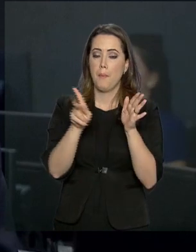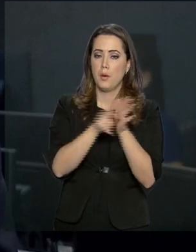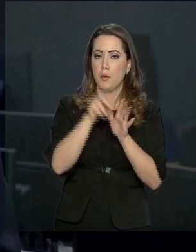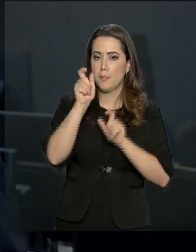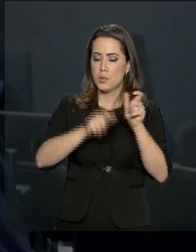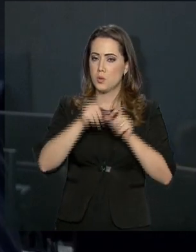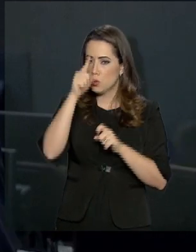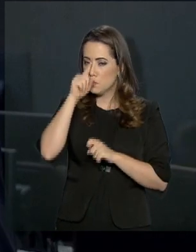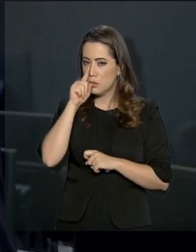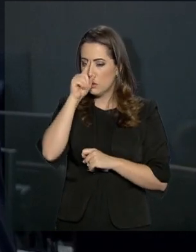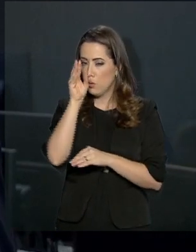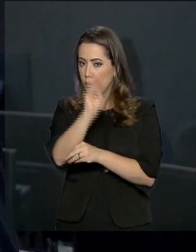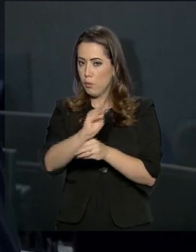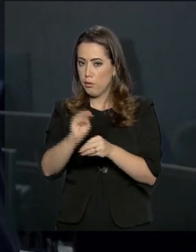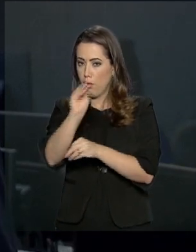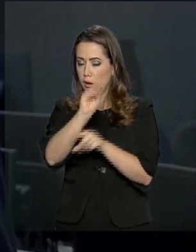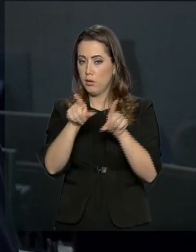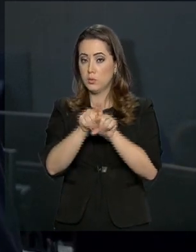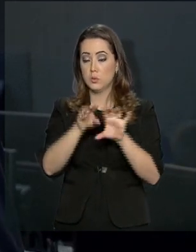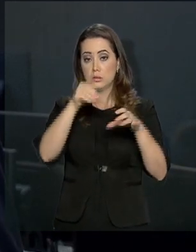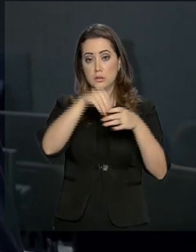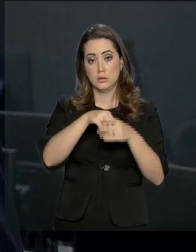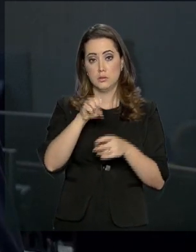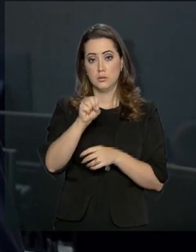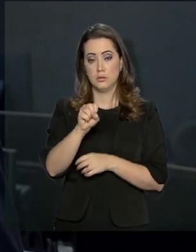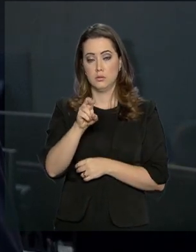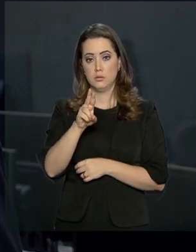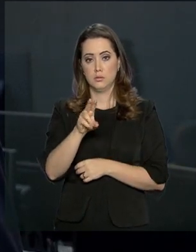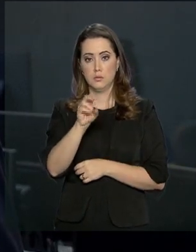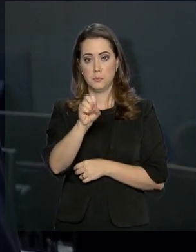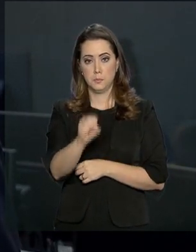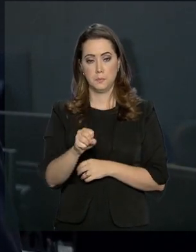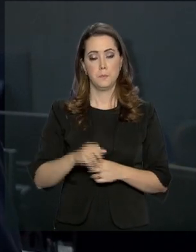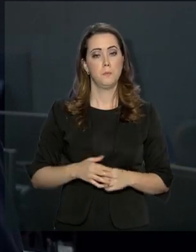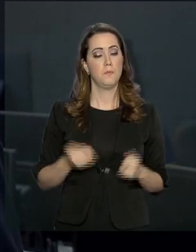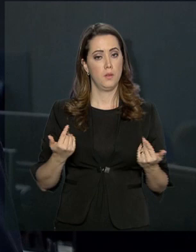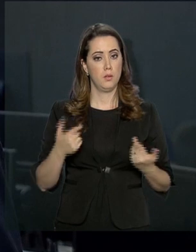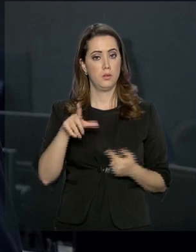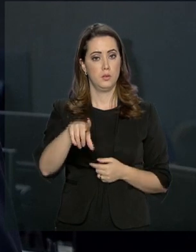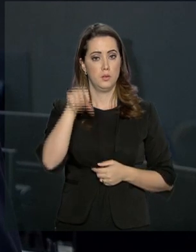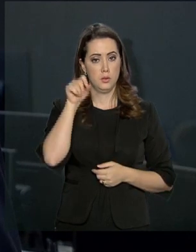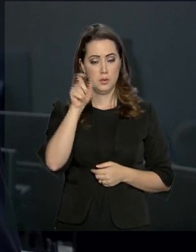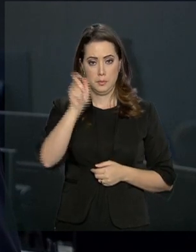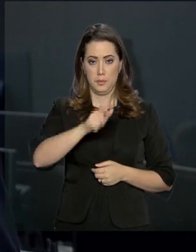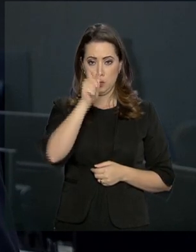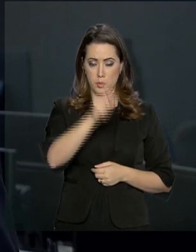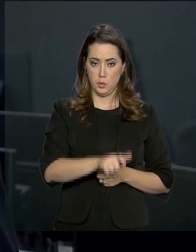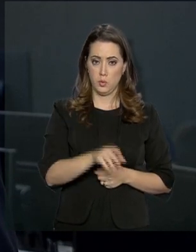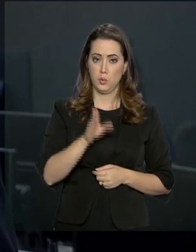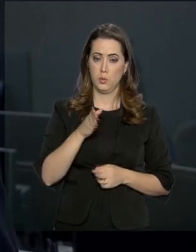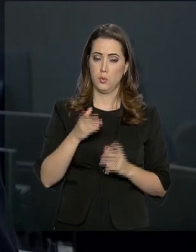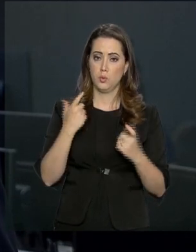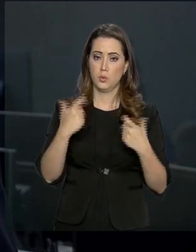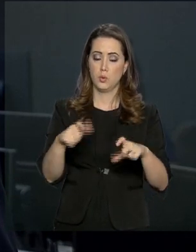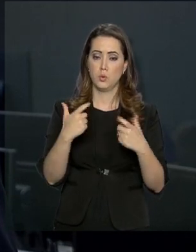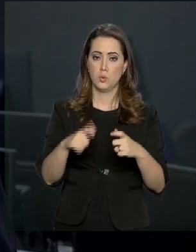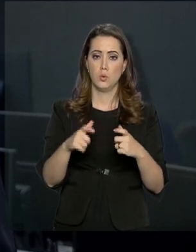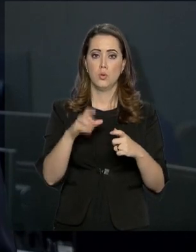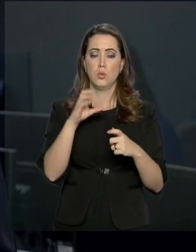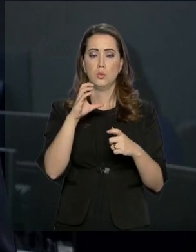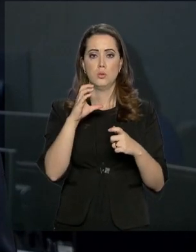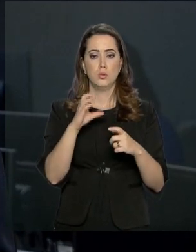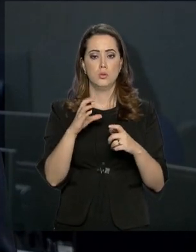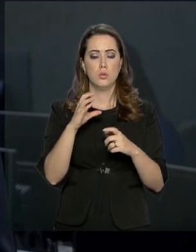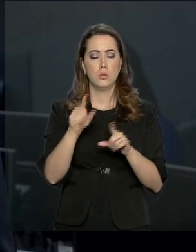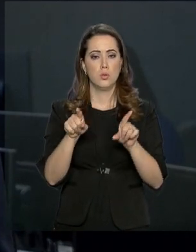pacientes de risco que forem tratados dentro do Sistema Único de Saúde, o SUS. A decisão vale para pessoas atendidas nos Centros de Referência